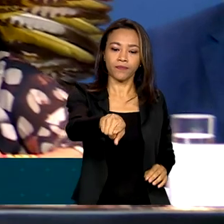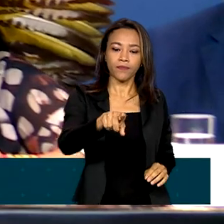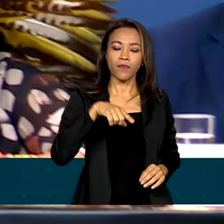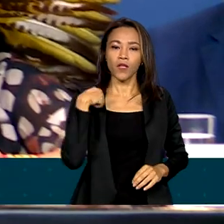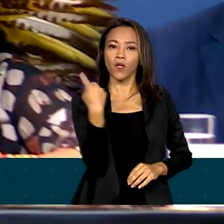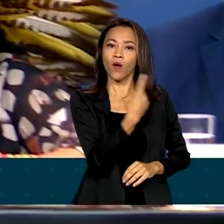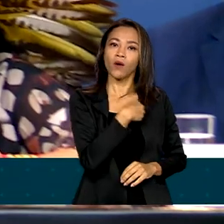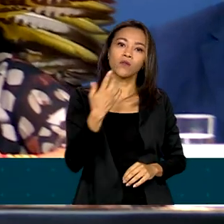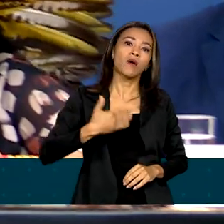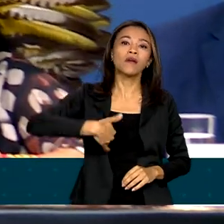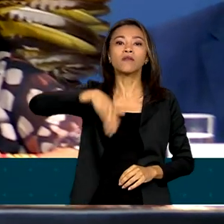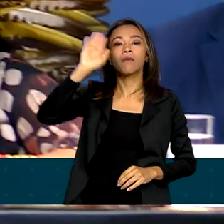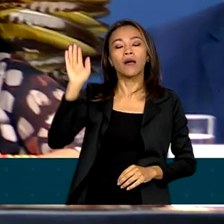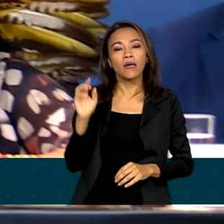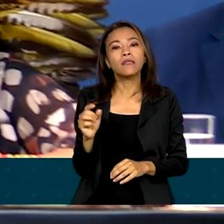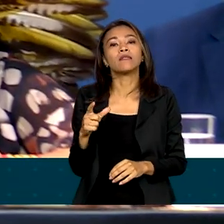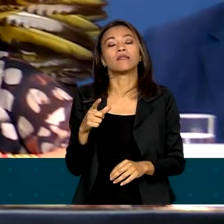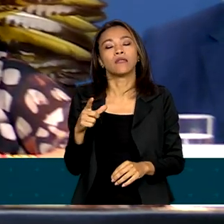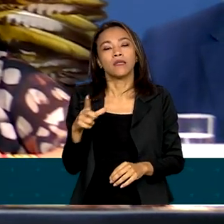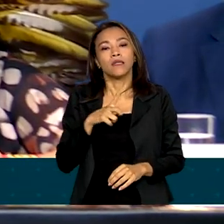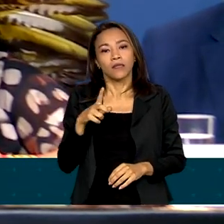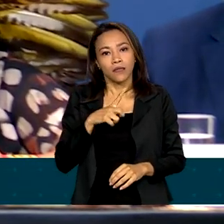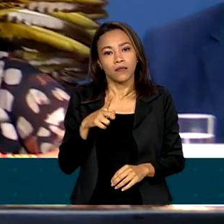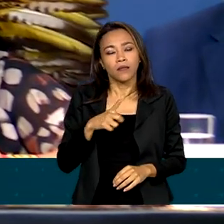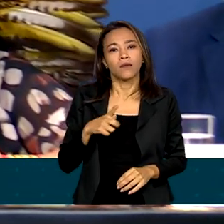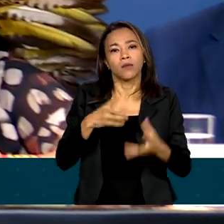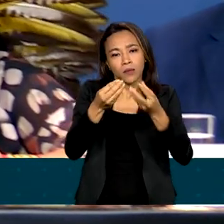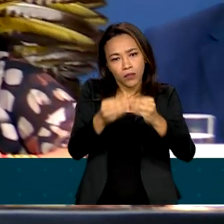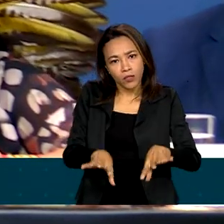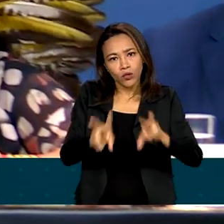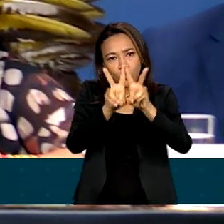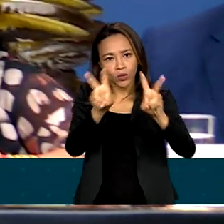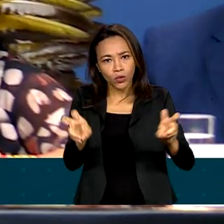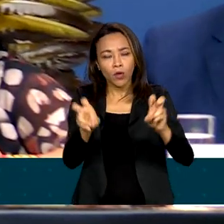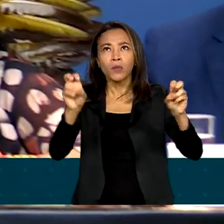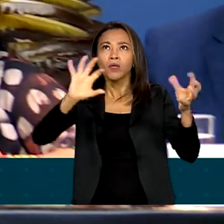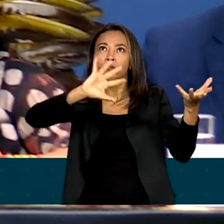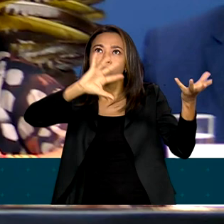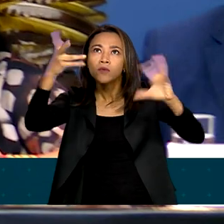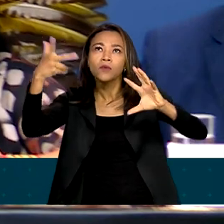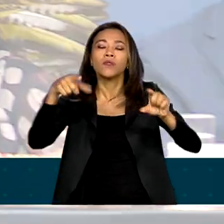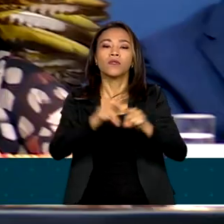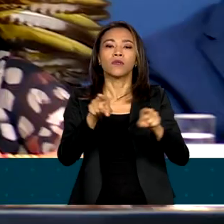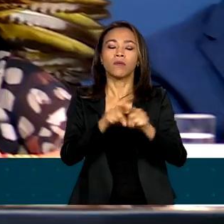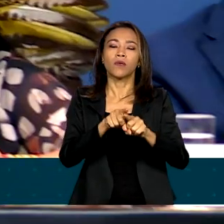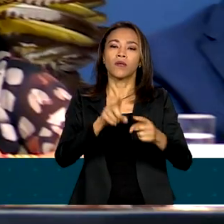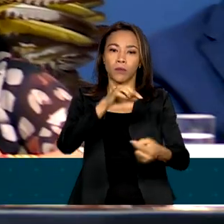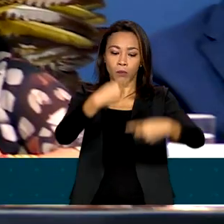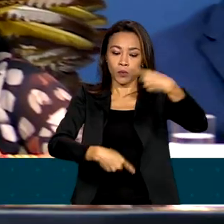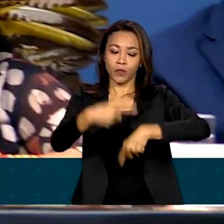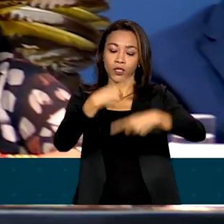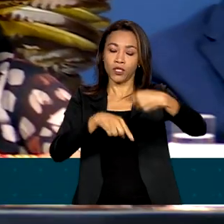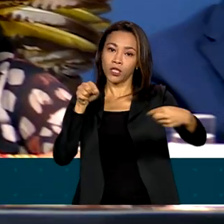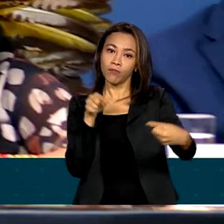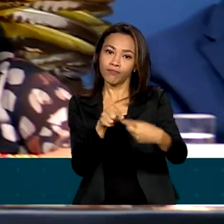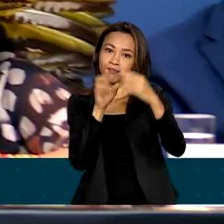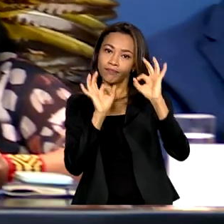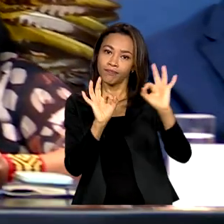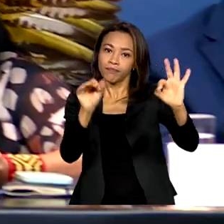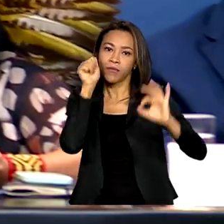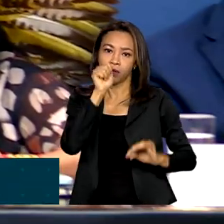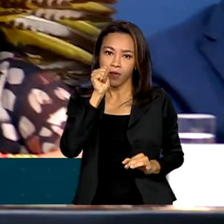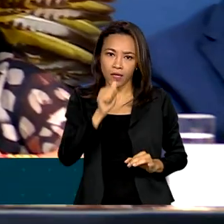atingidas pelas mudanças climáticas e pela falta de políticas públicas adequadas. Um território demarcado e